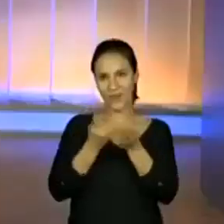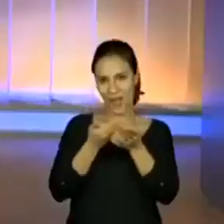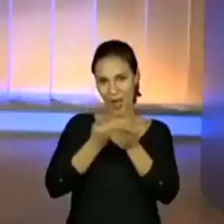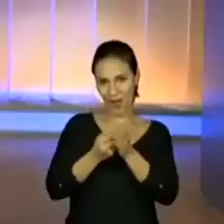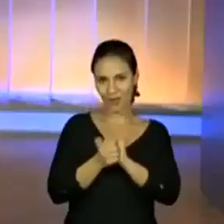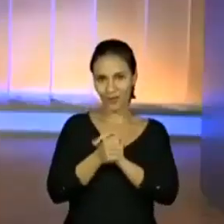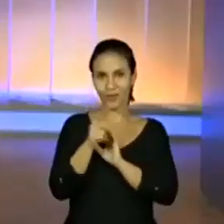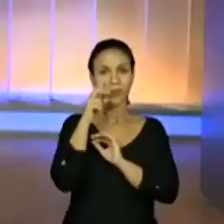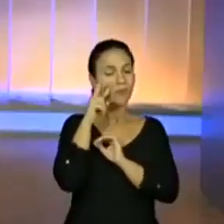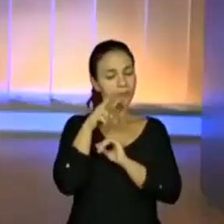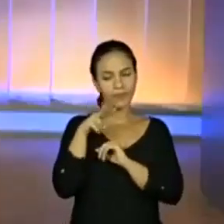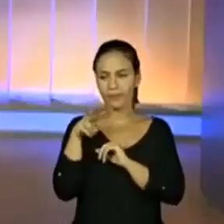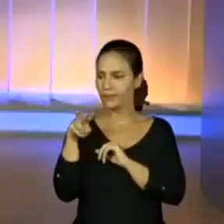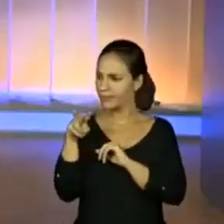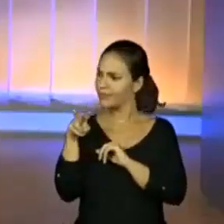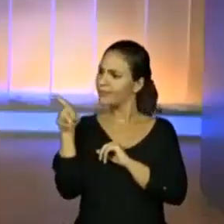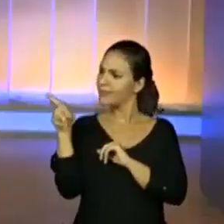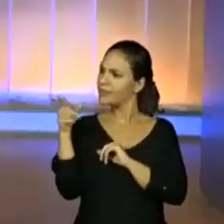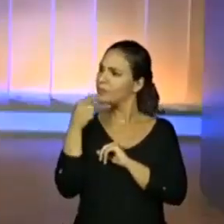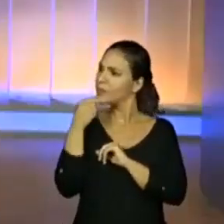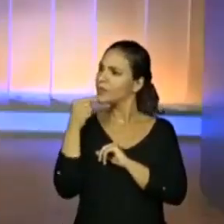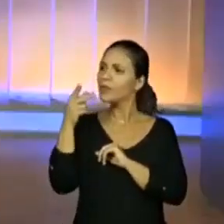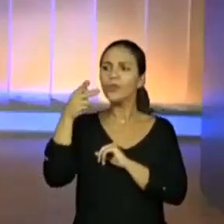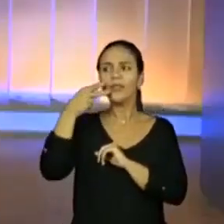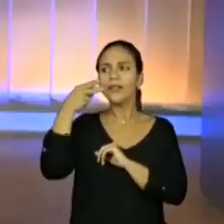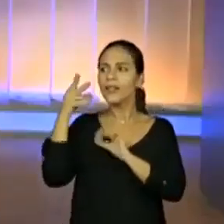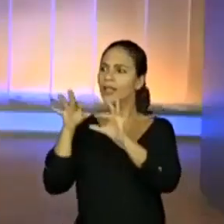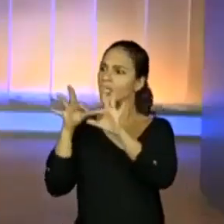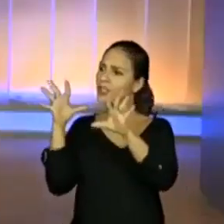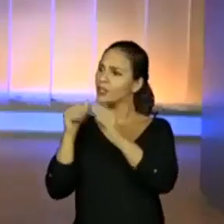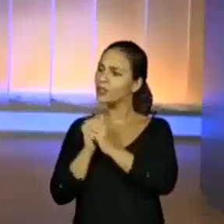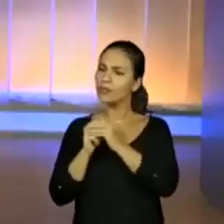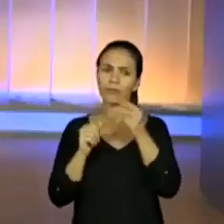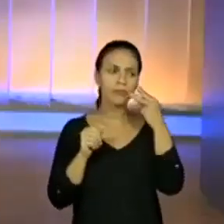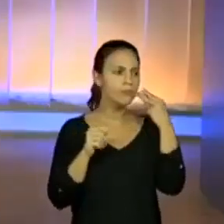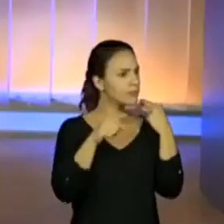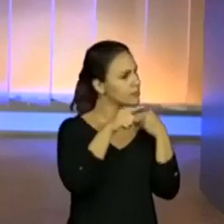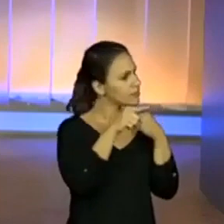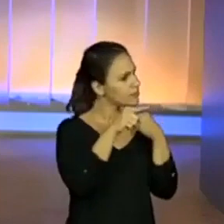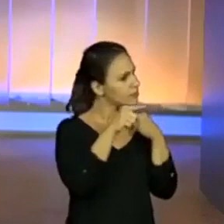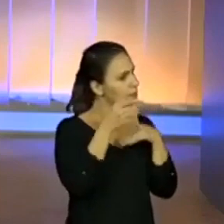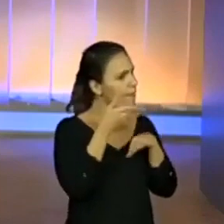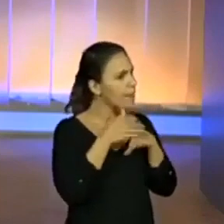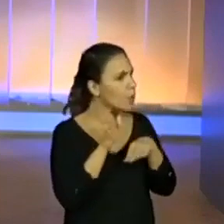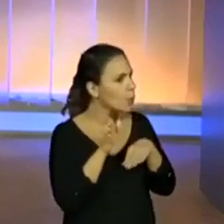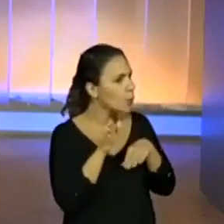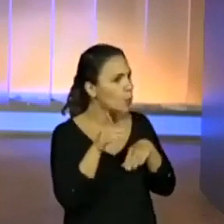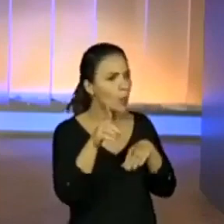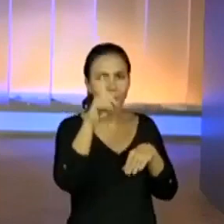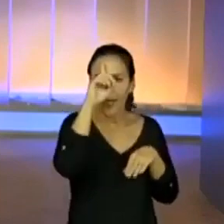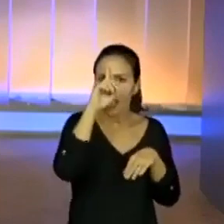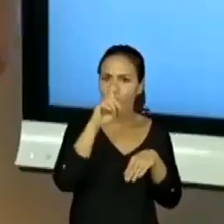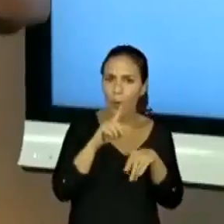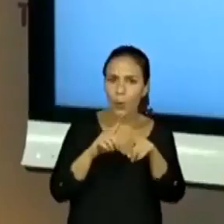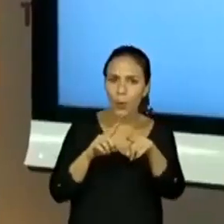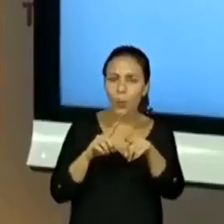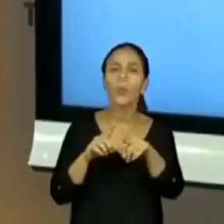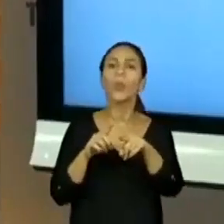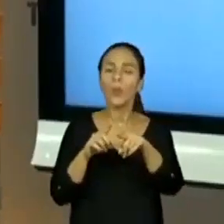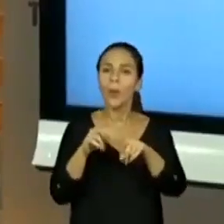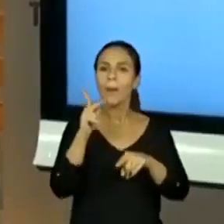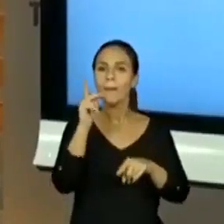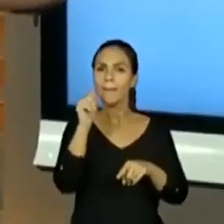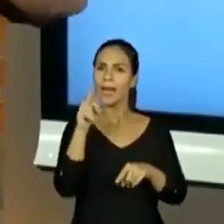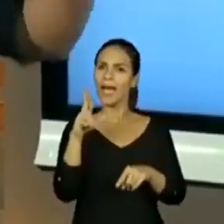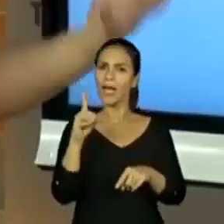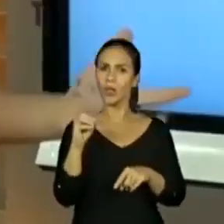Aí você olha de um lado e você fala, nossa, um indígena, um branco, um pardo, um amarelo. Você.